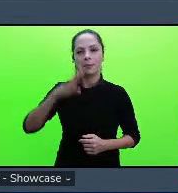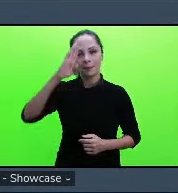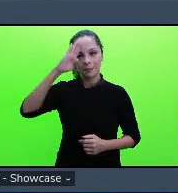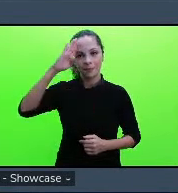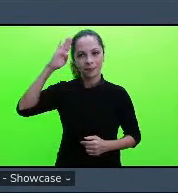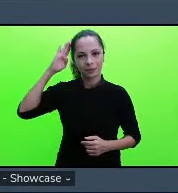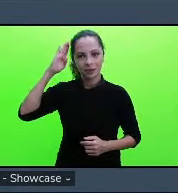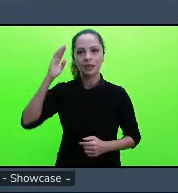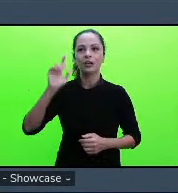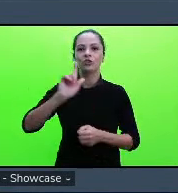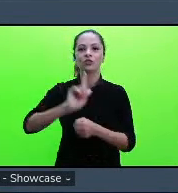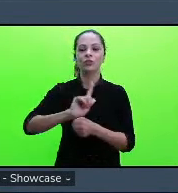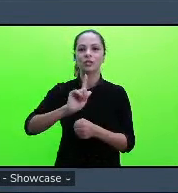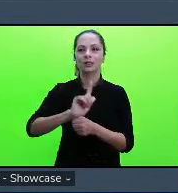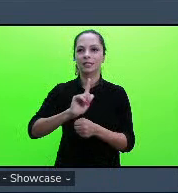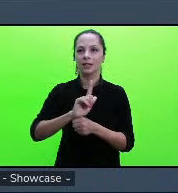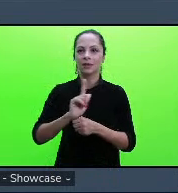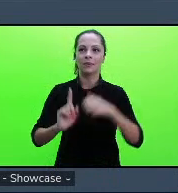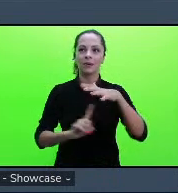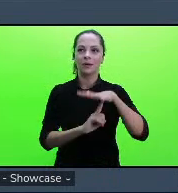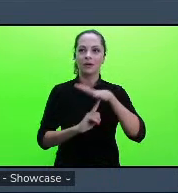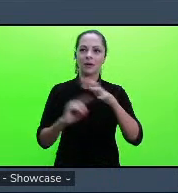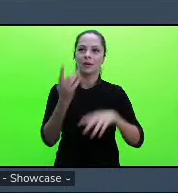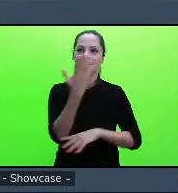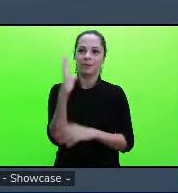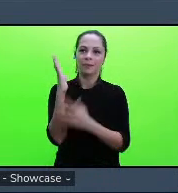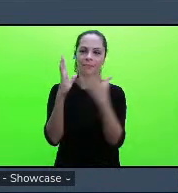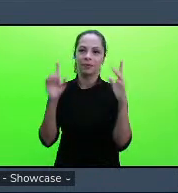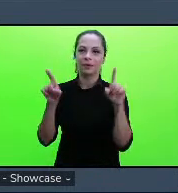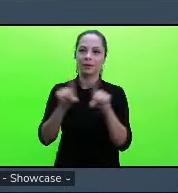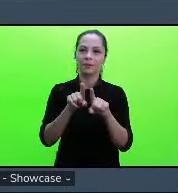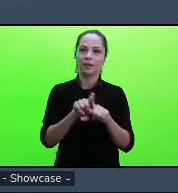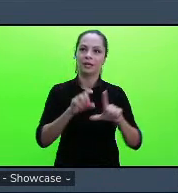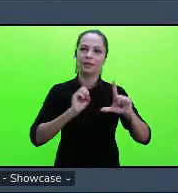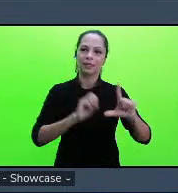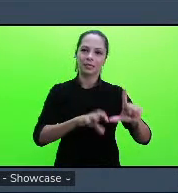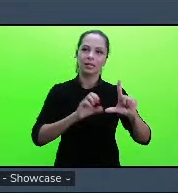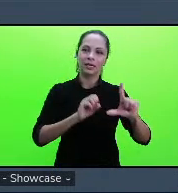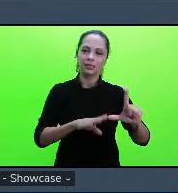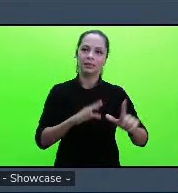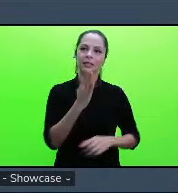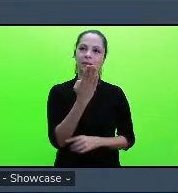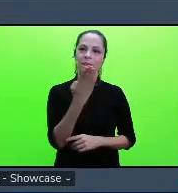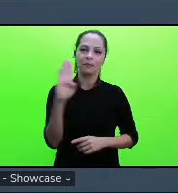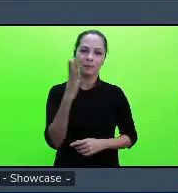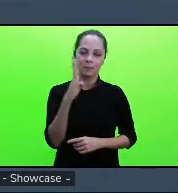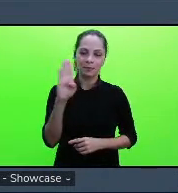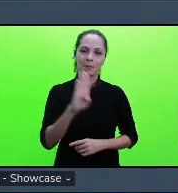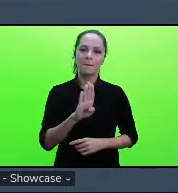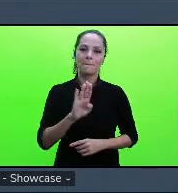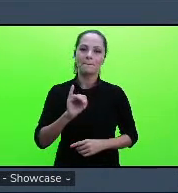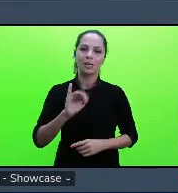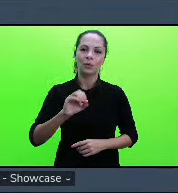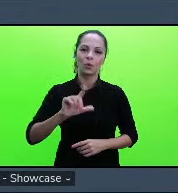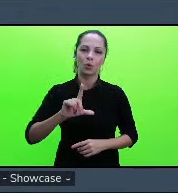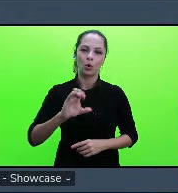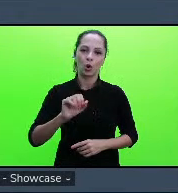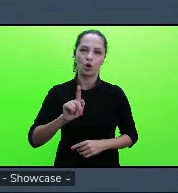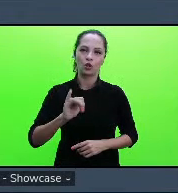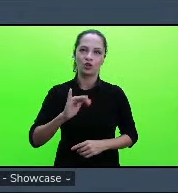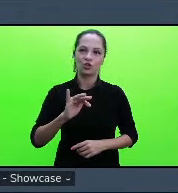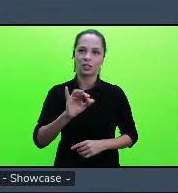do curso de licenciatura em biologia ciências biológicas e vou apresentar hoje o trabalho